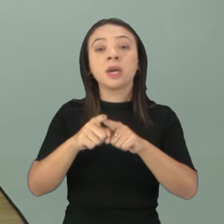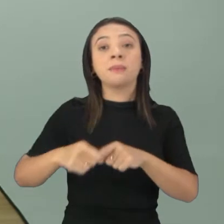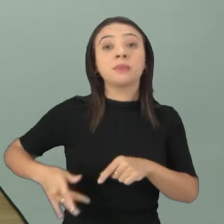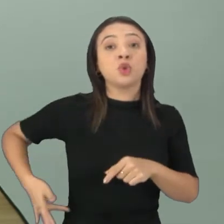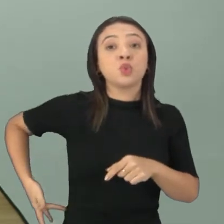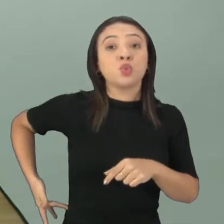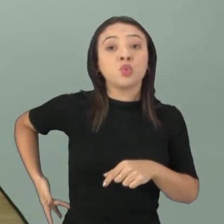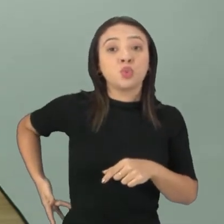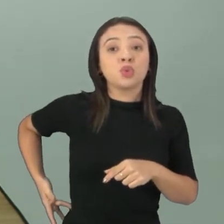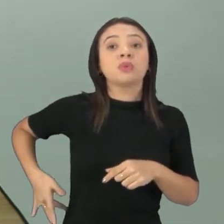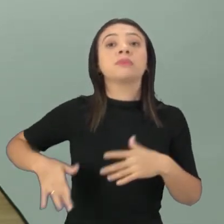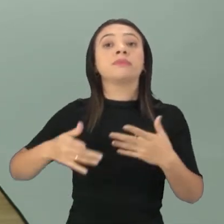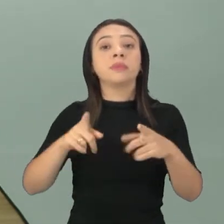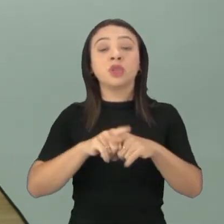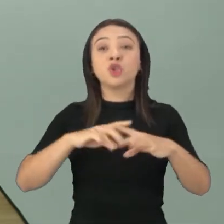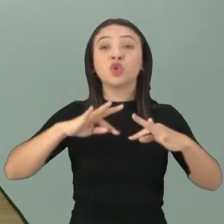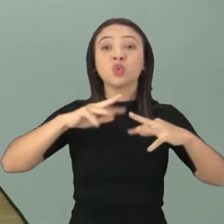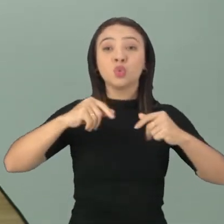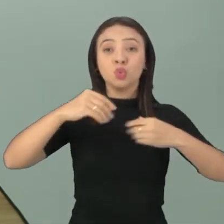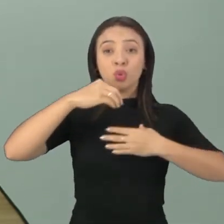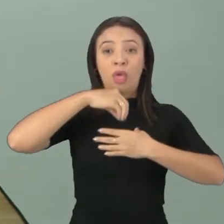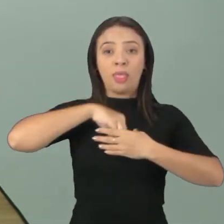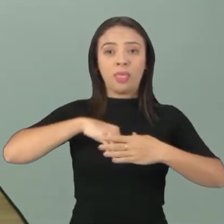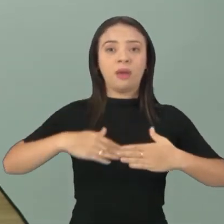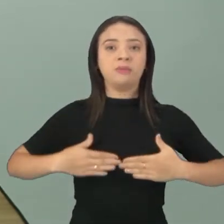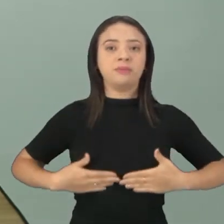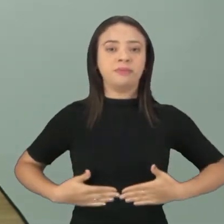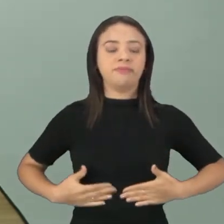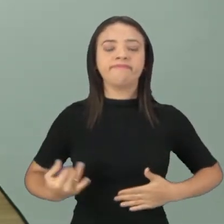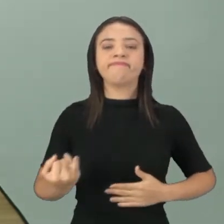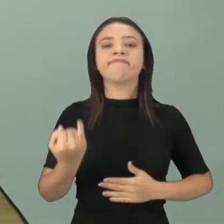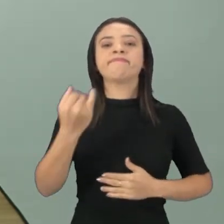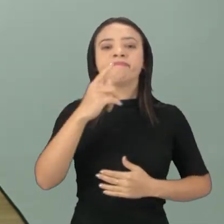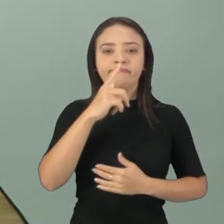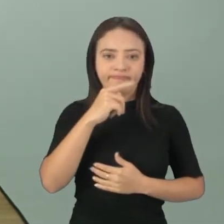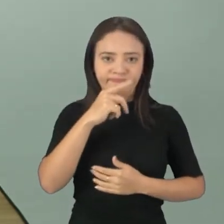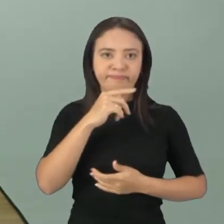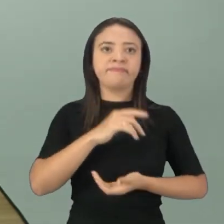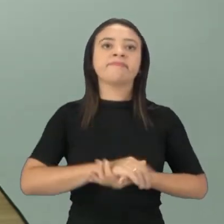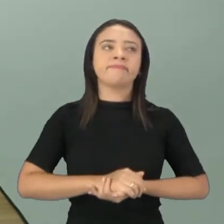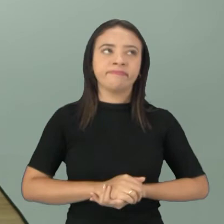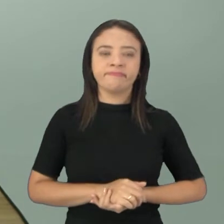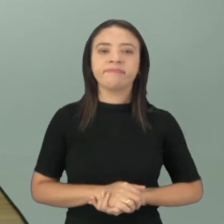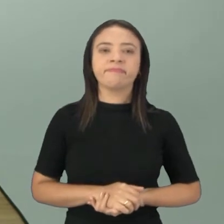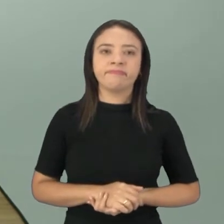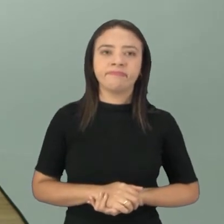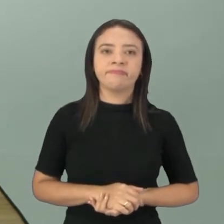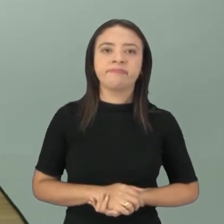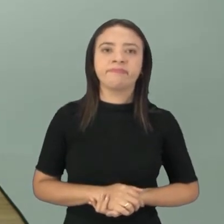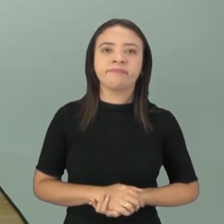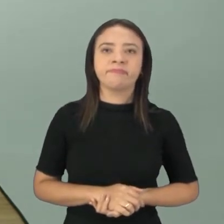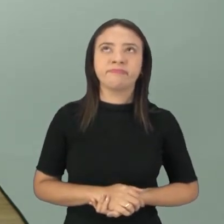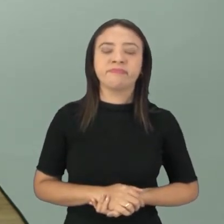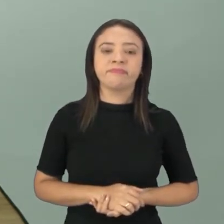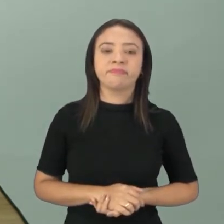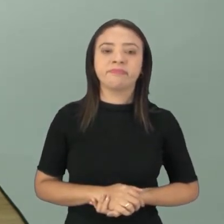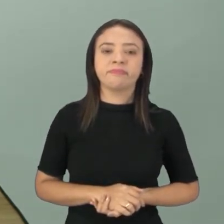rins, ela ajuda todos os órgãos do corpo. Então, a água é muito importante, tá? E aí,